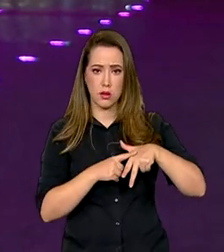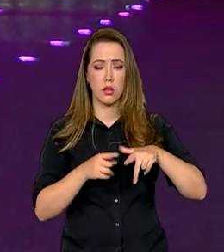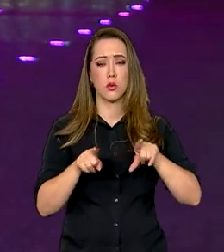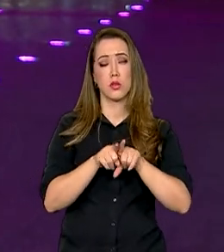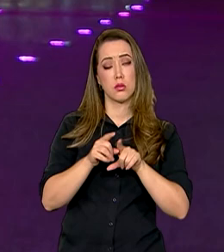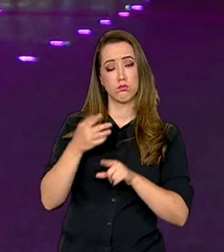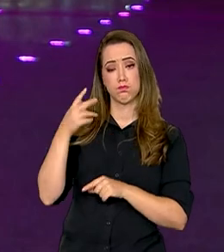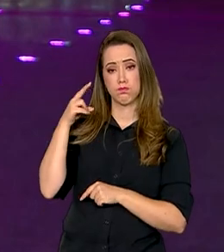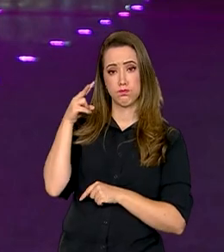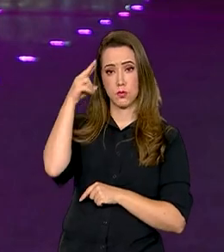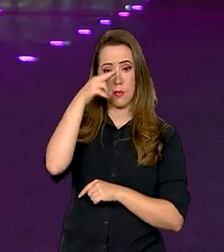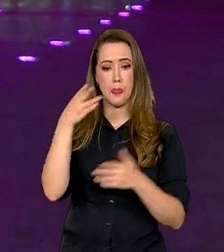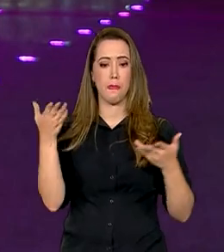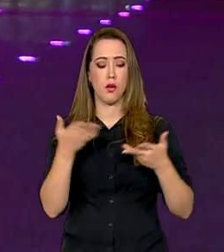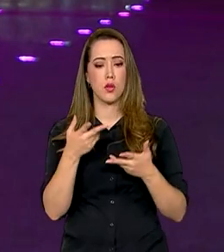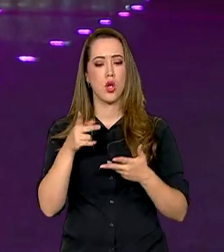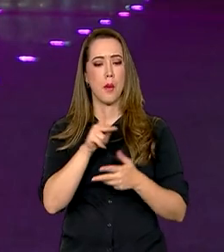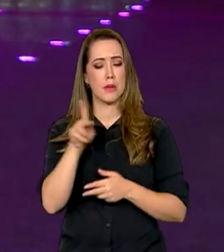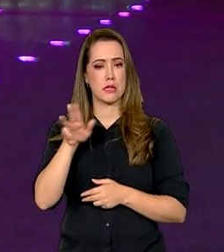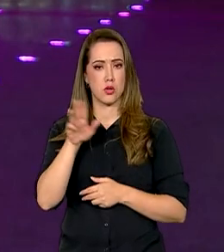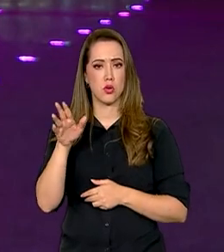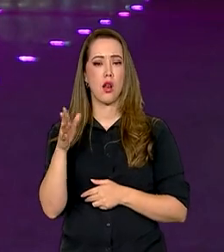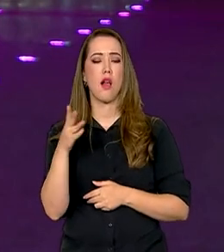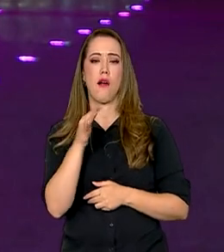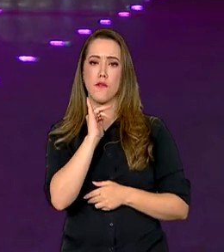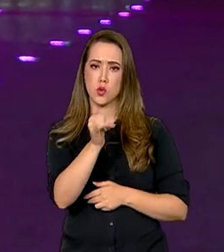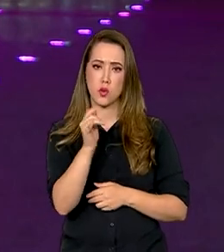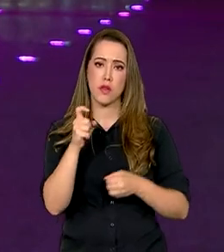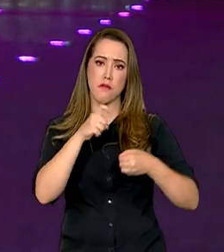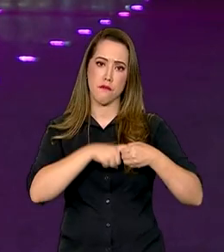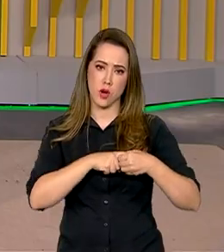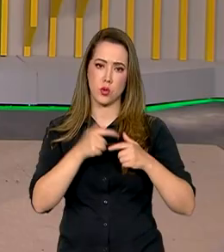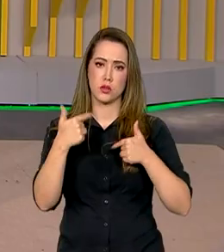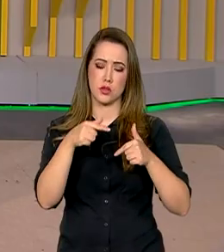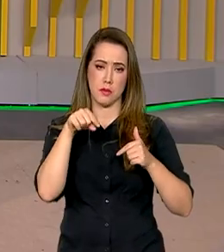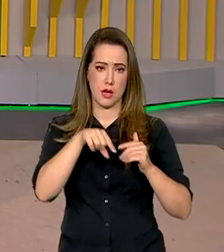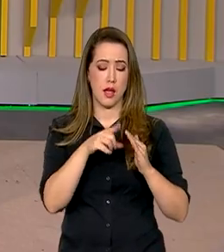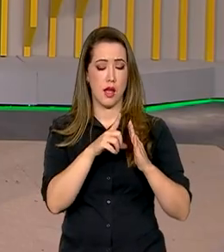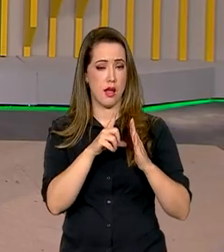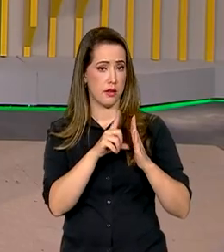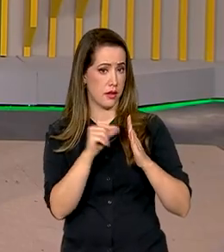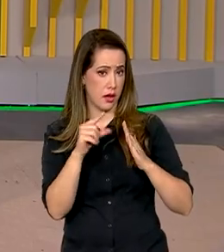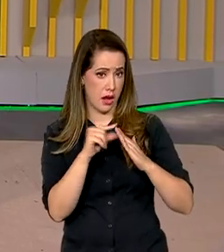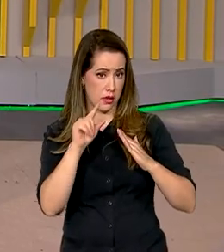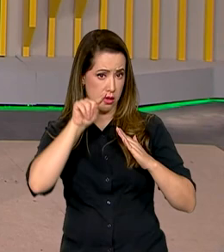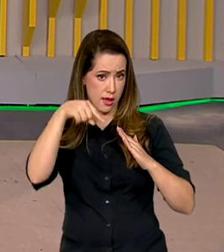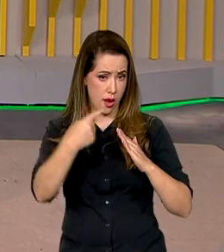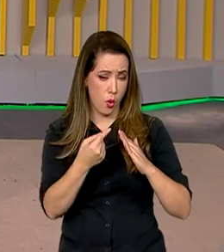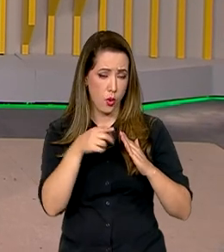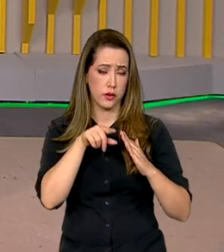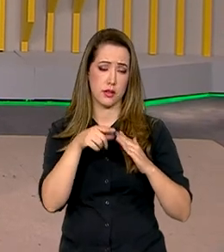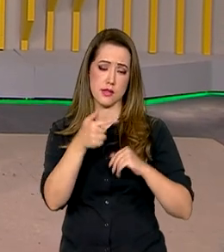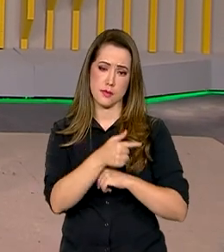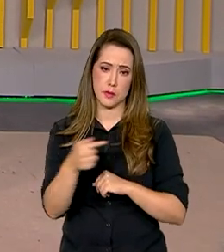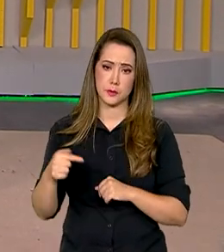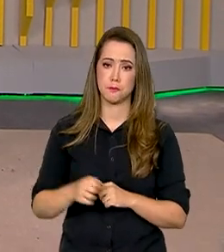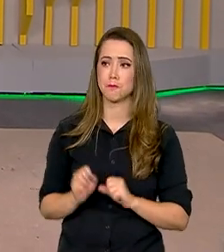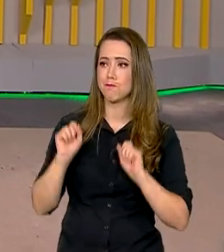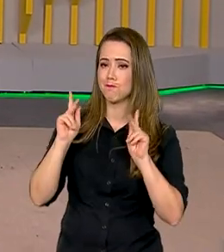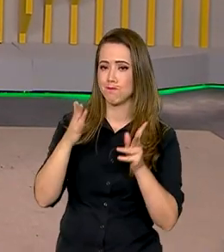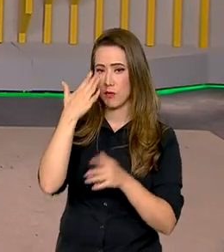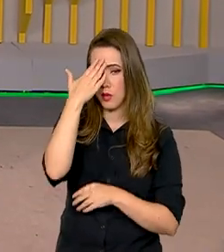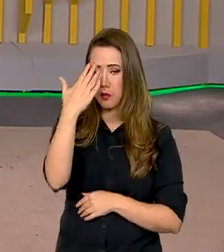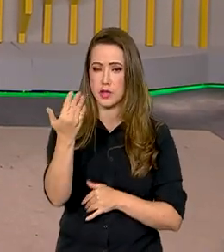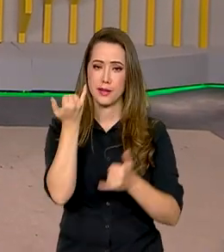aqui ao Palácio do Planalto já na semana que vem. Eu volto com vocês. Ok, Pablo. Obrigada pelas informações. Pablo